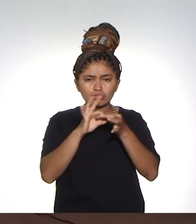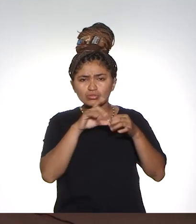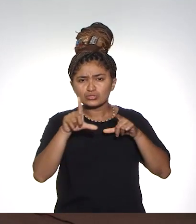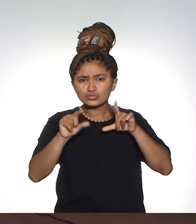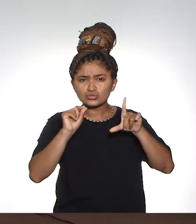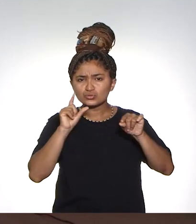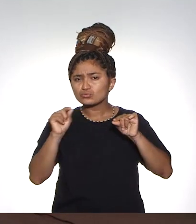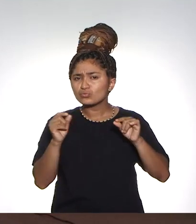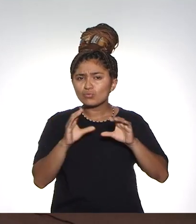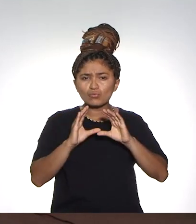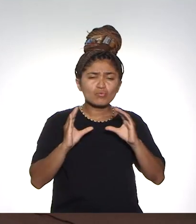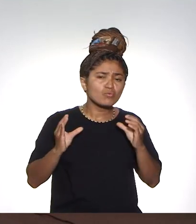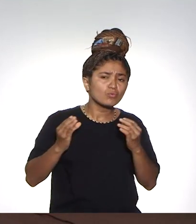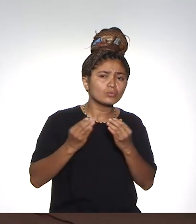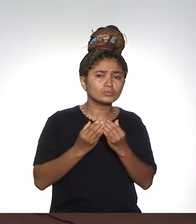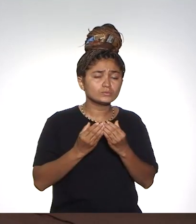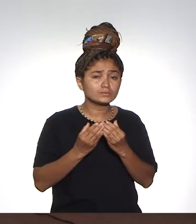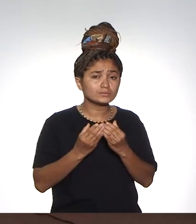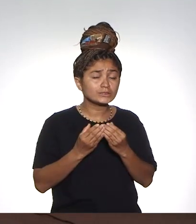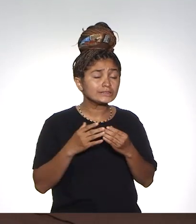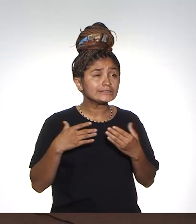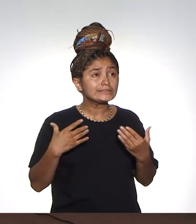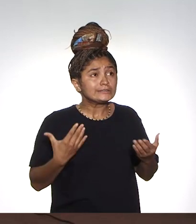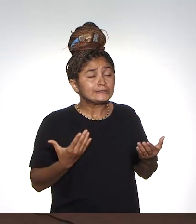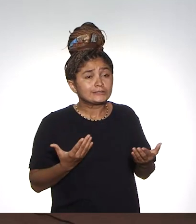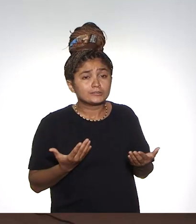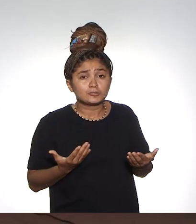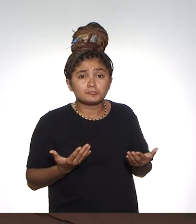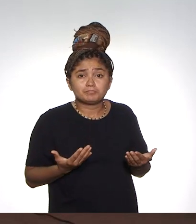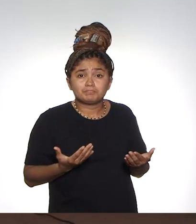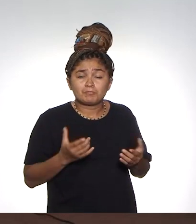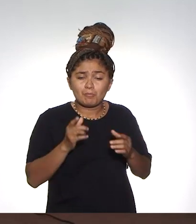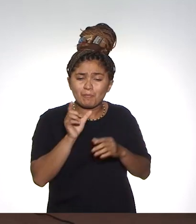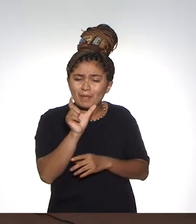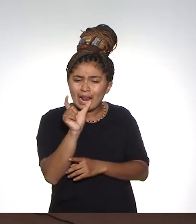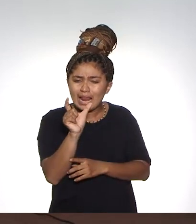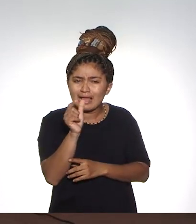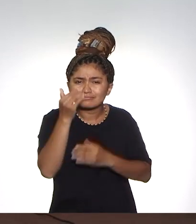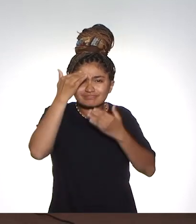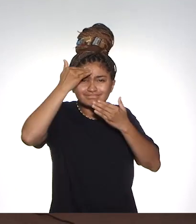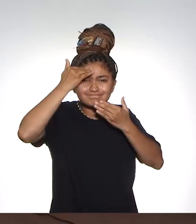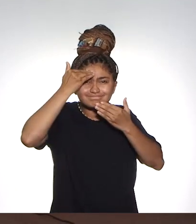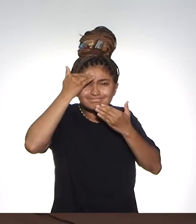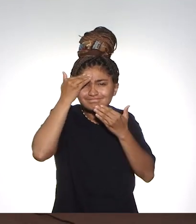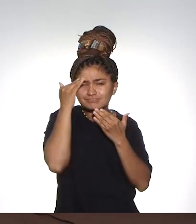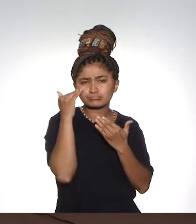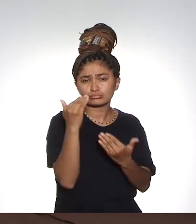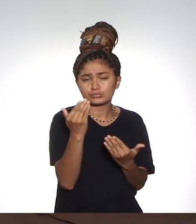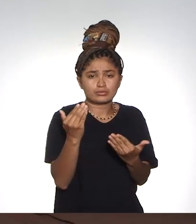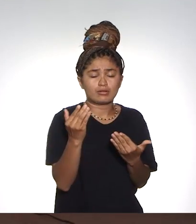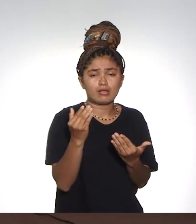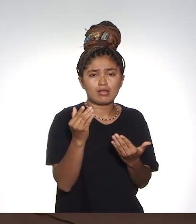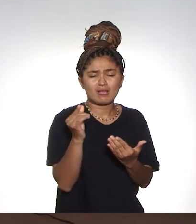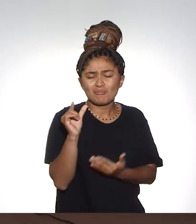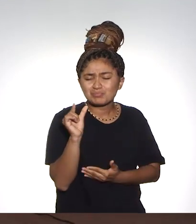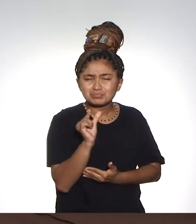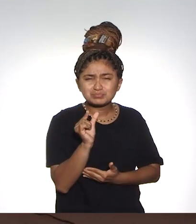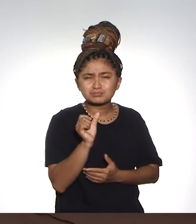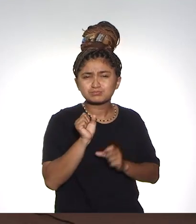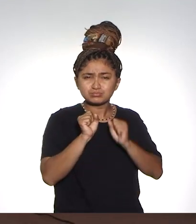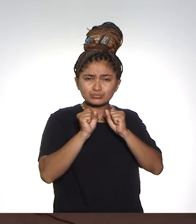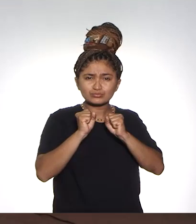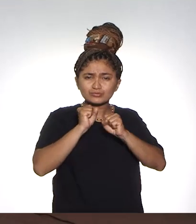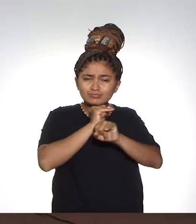de união, decisões coletivas. Então, a palavra agradecimento é o mínimo, talvez, que nós